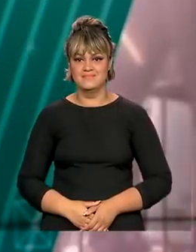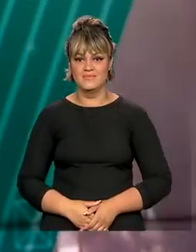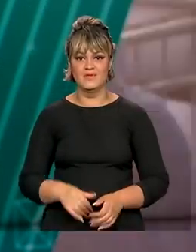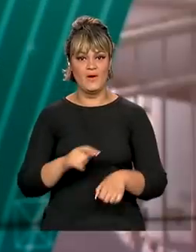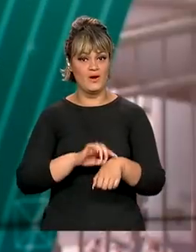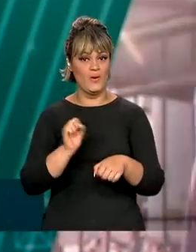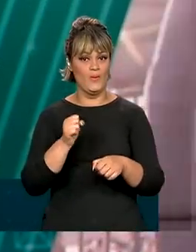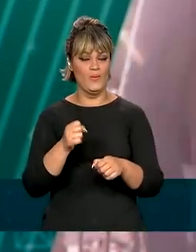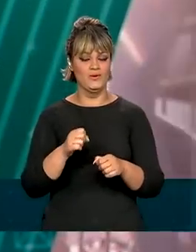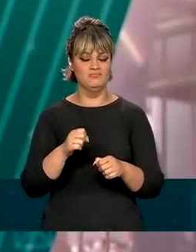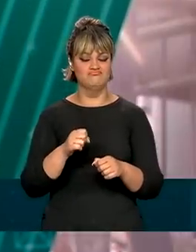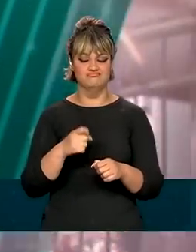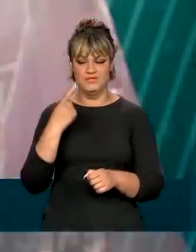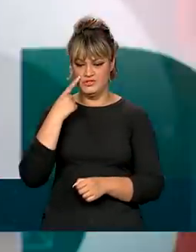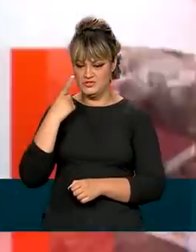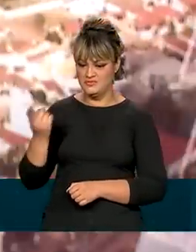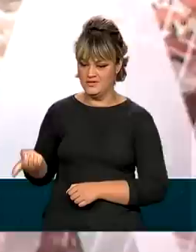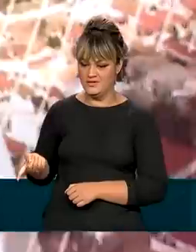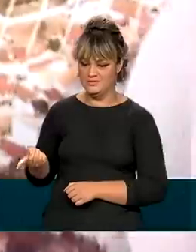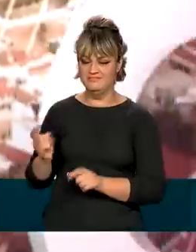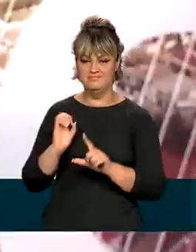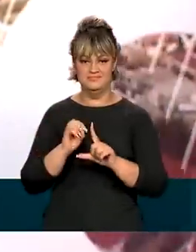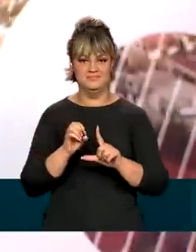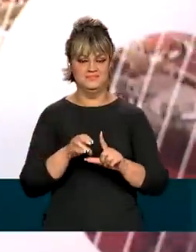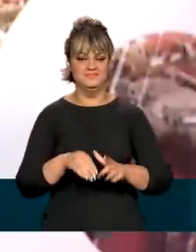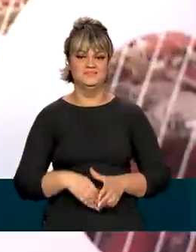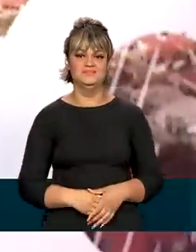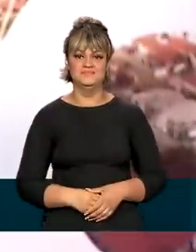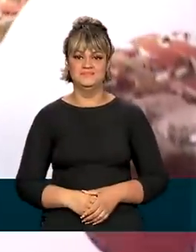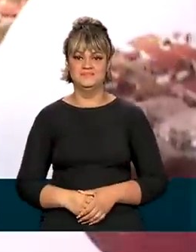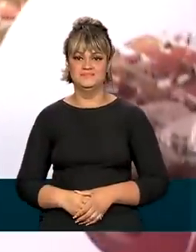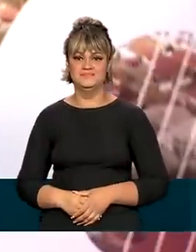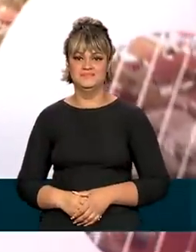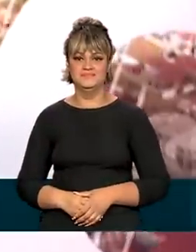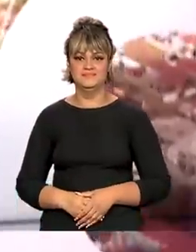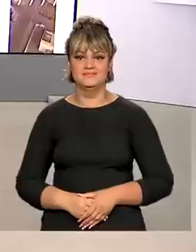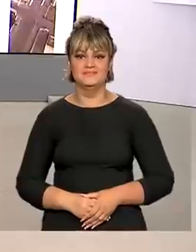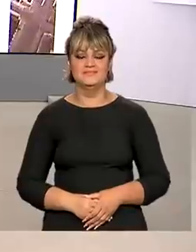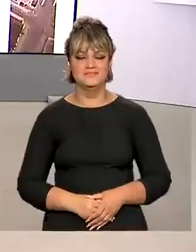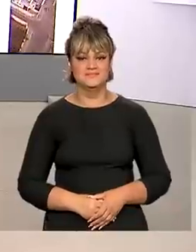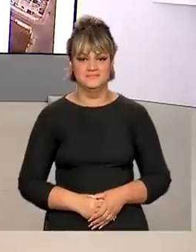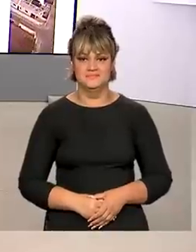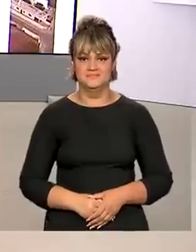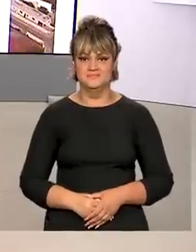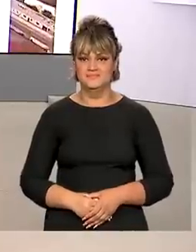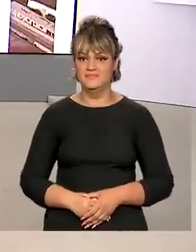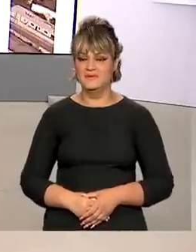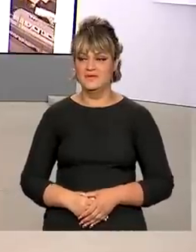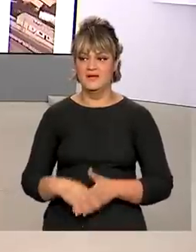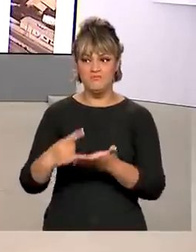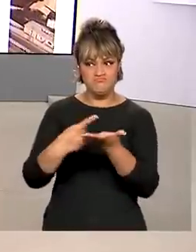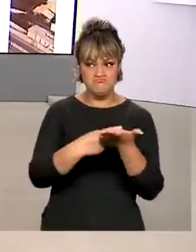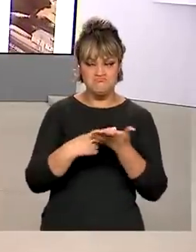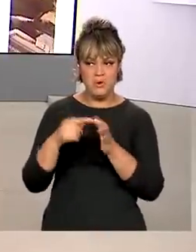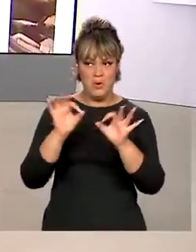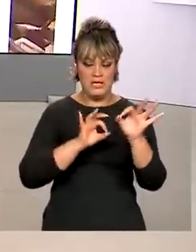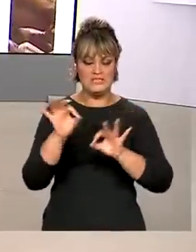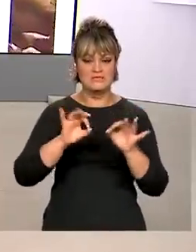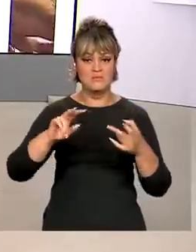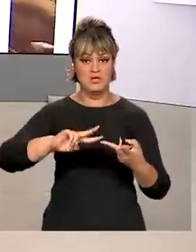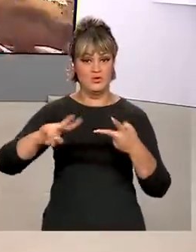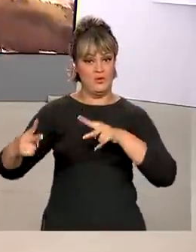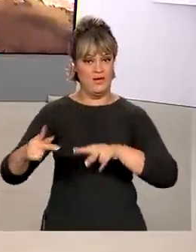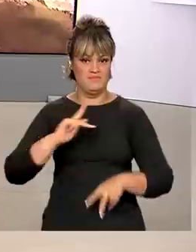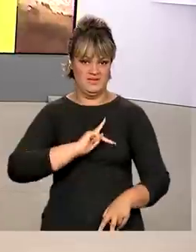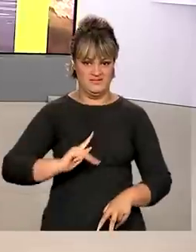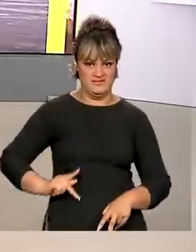Oito horas da manhã, estamos ao vivo também pelas redes sociais. Os trabalhos da equipe de transição